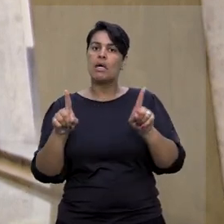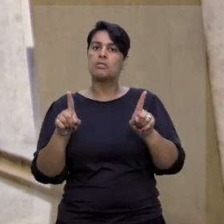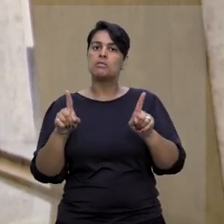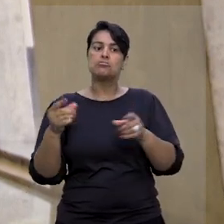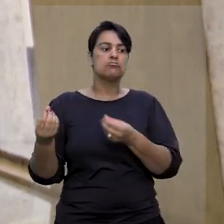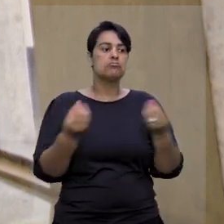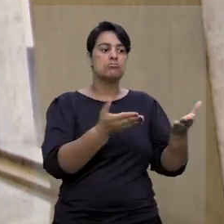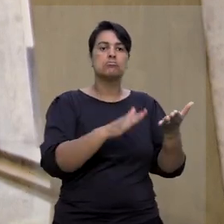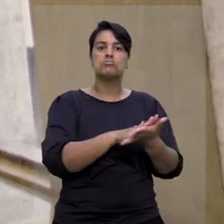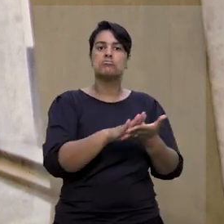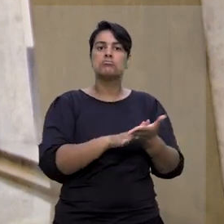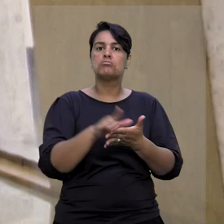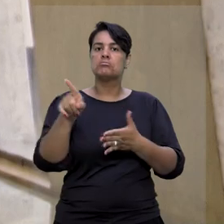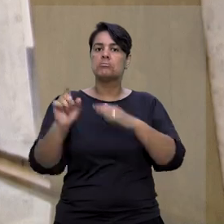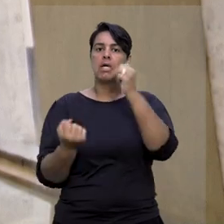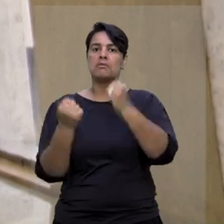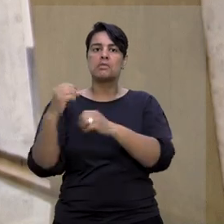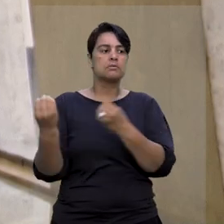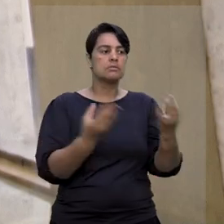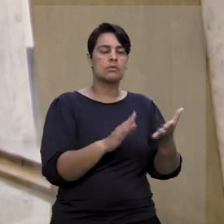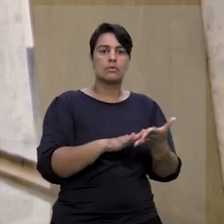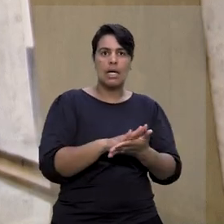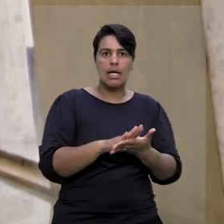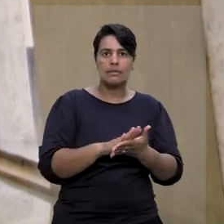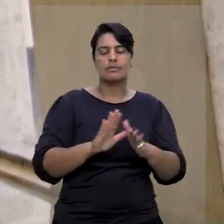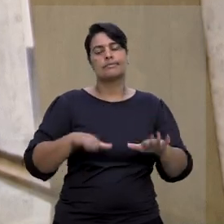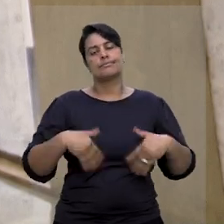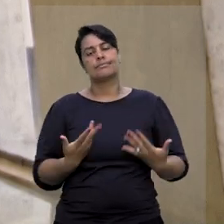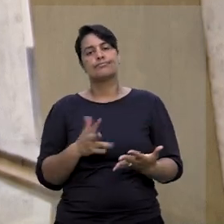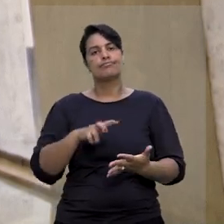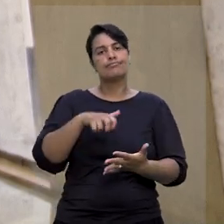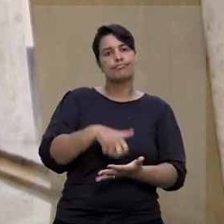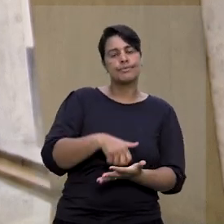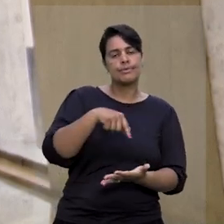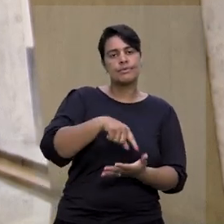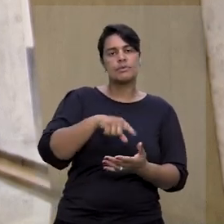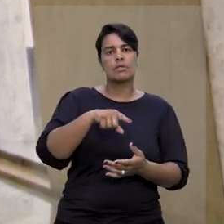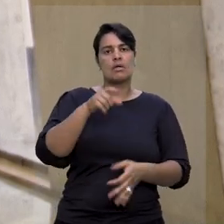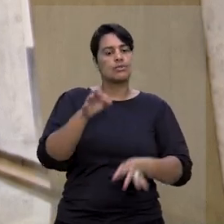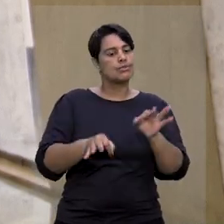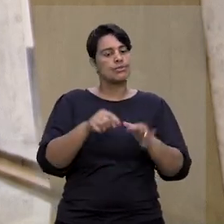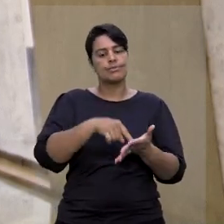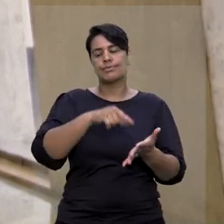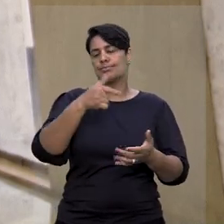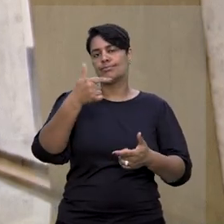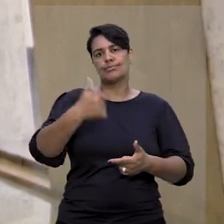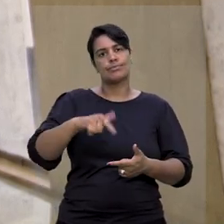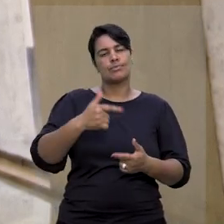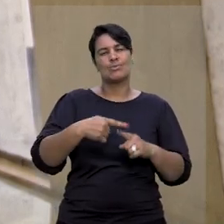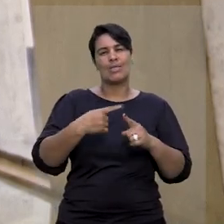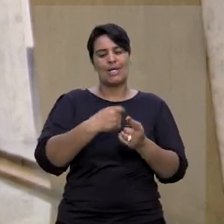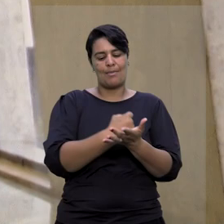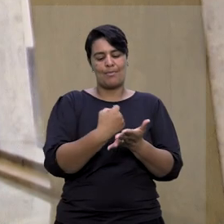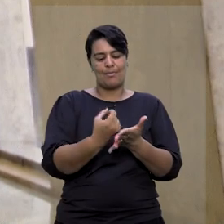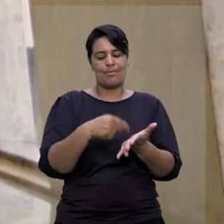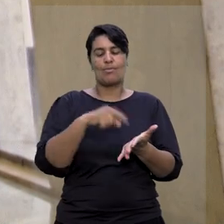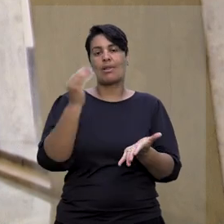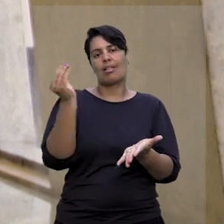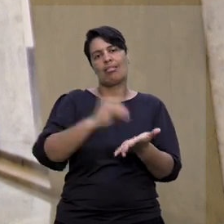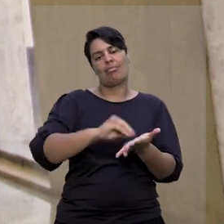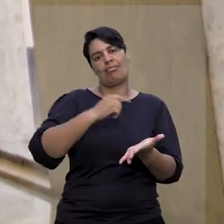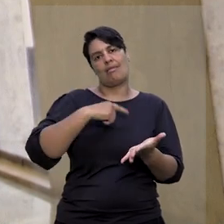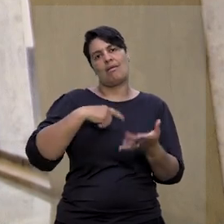produto na data de emissão das notas. A sentença julgou improcedente o pedido por haver cláusula contratual